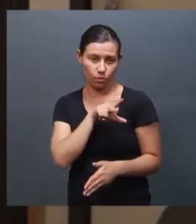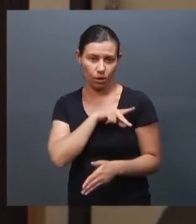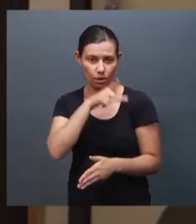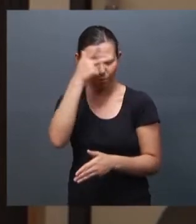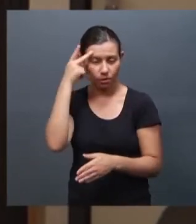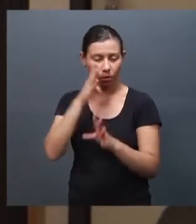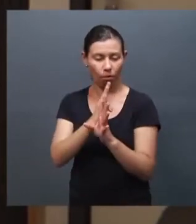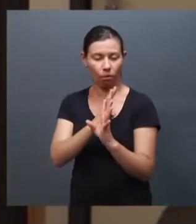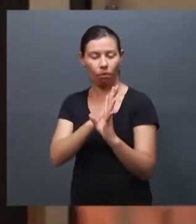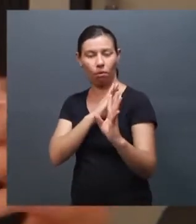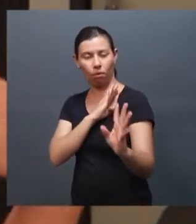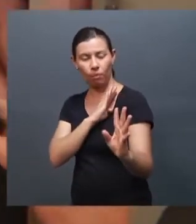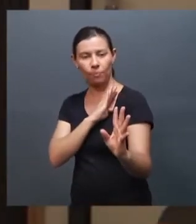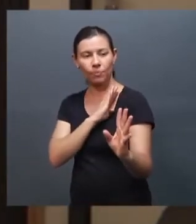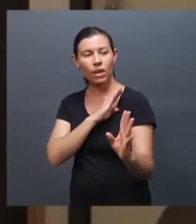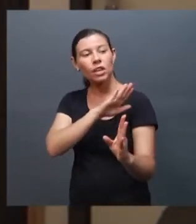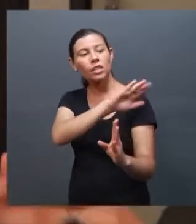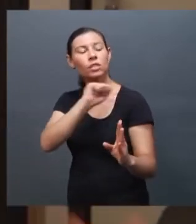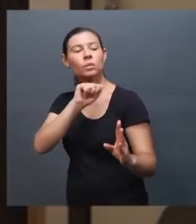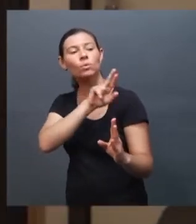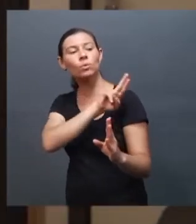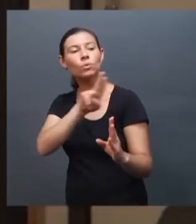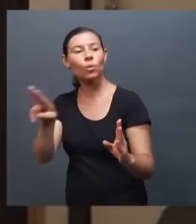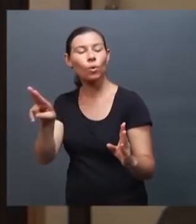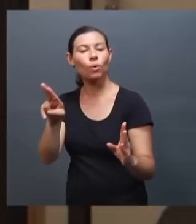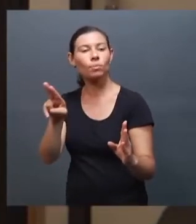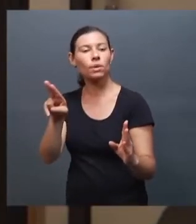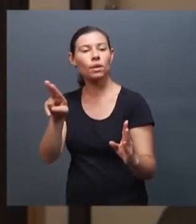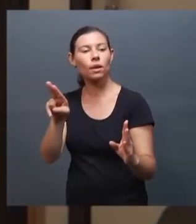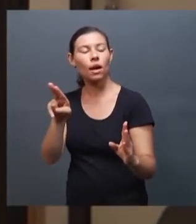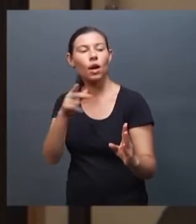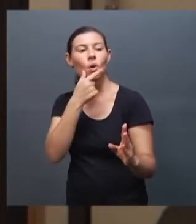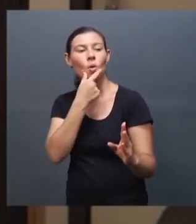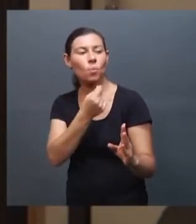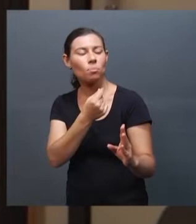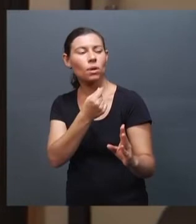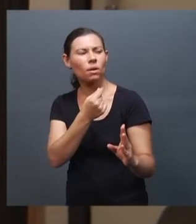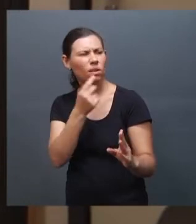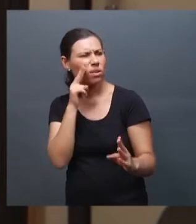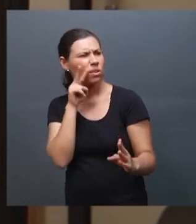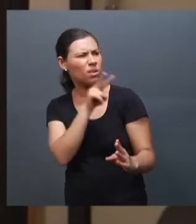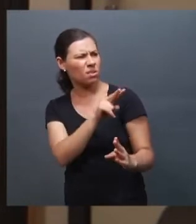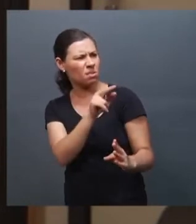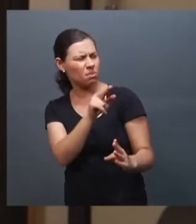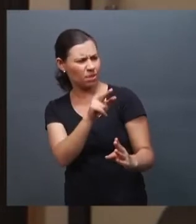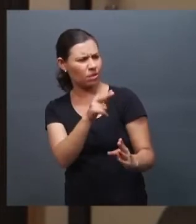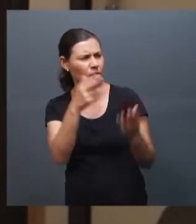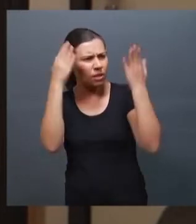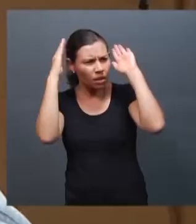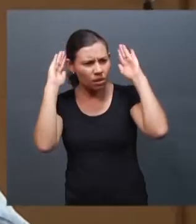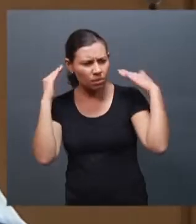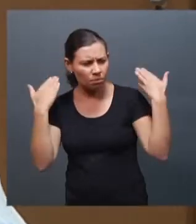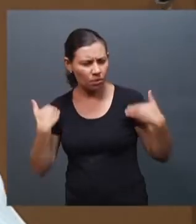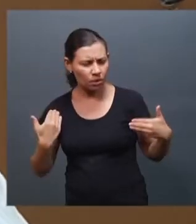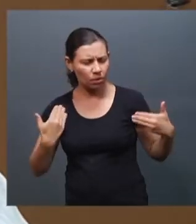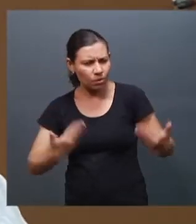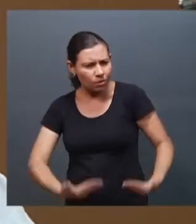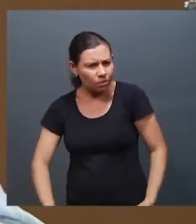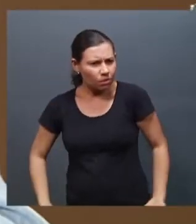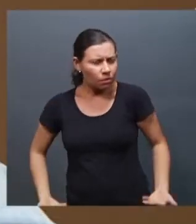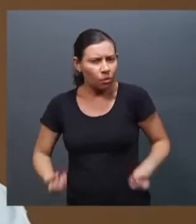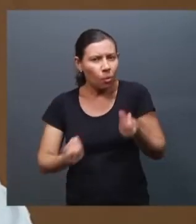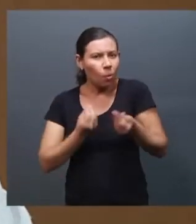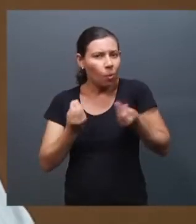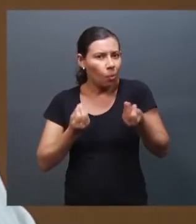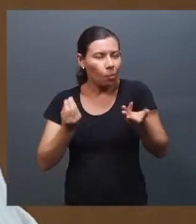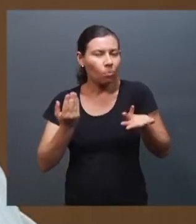espera, de repente chamar fulano e levanta uma moça com cabelo, com saia, é um constrangimento horrível, eu já passei por isso. Segundo Armindo